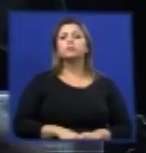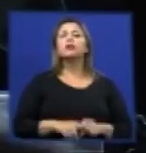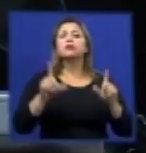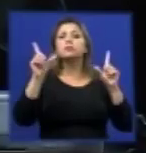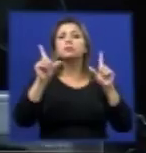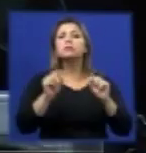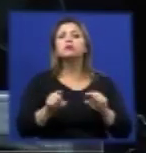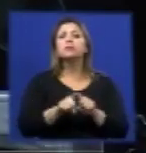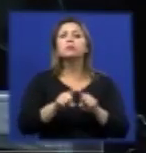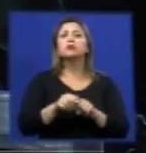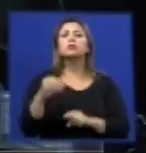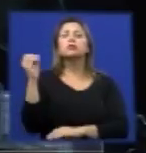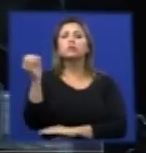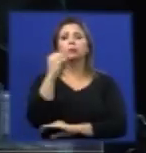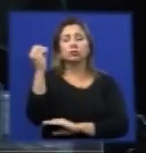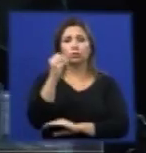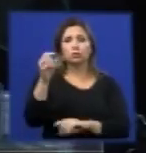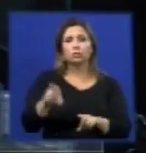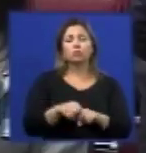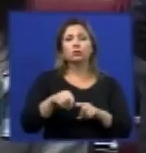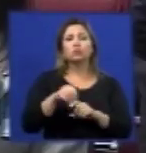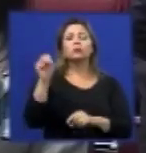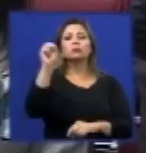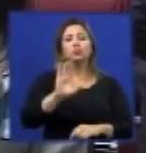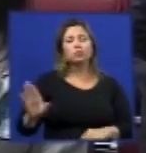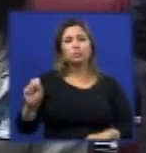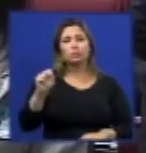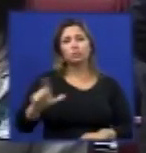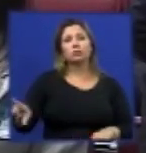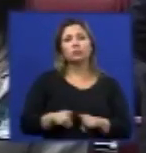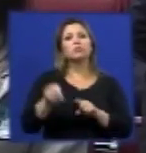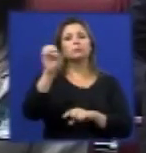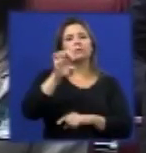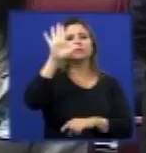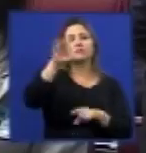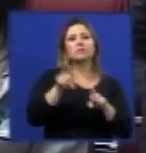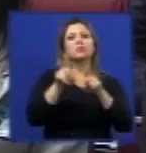registrado na região sul e centro-oeste e aumenta nas demais regiões